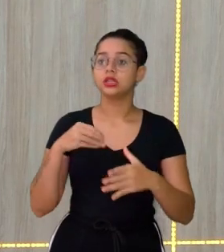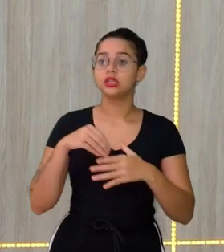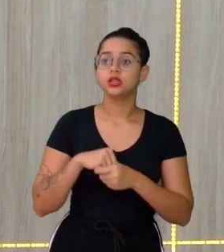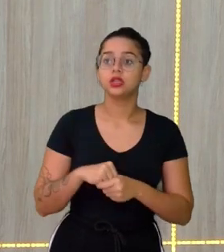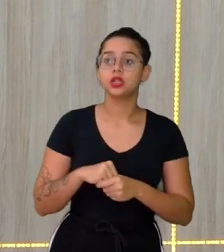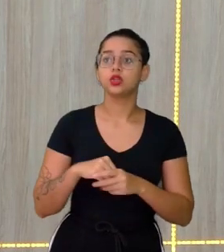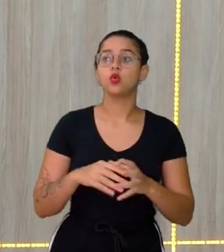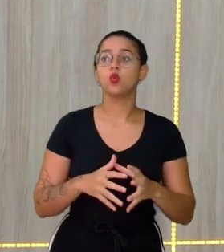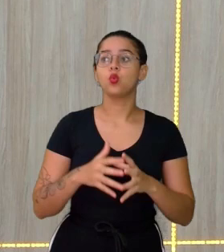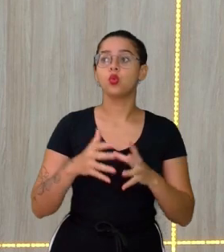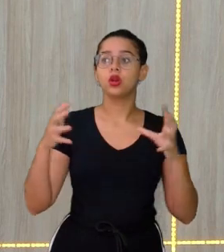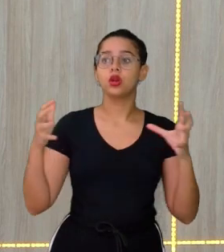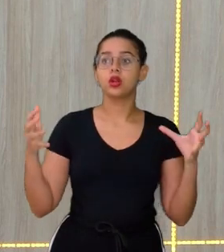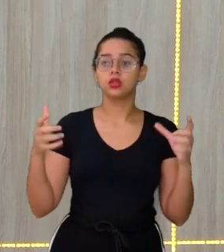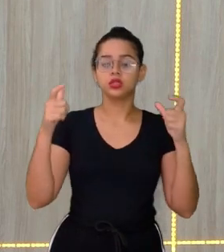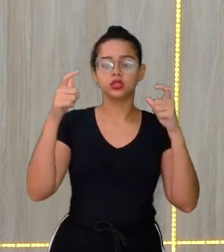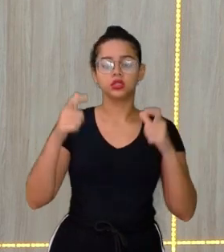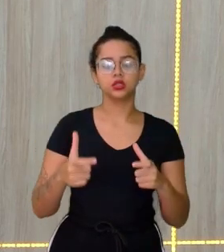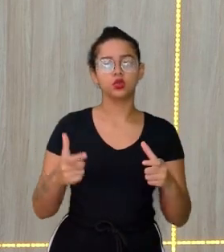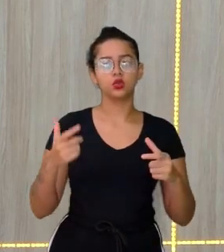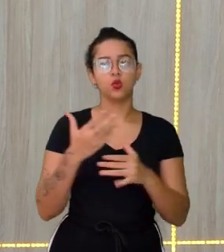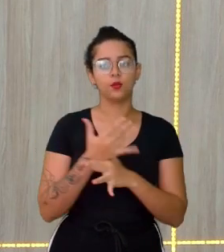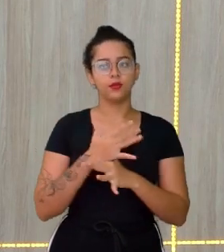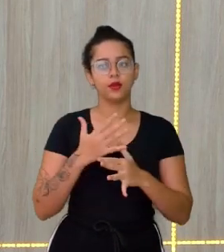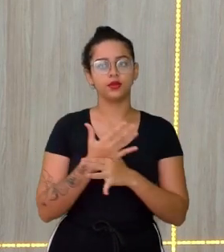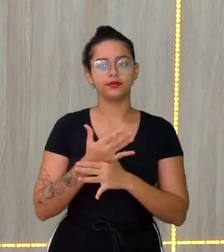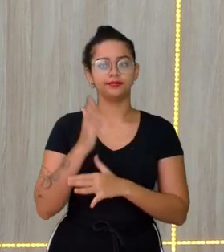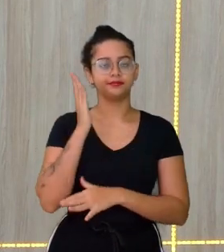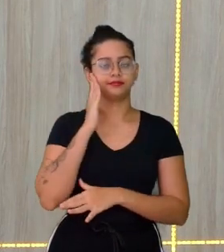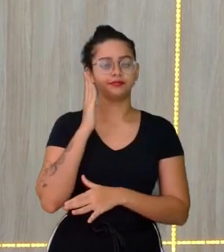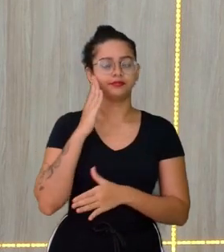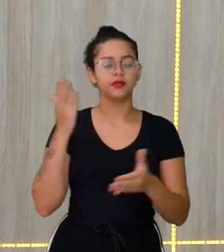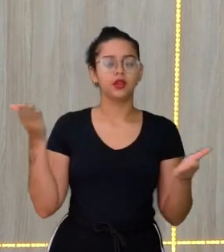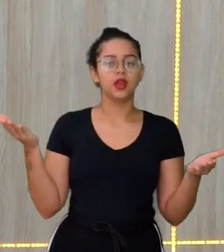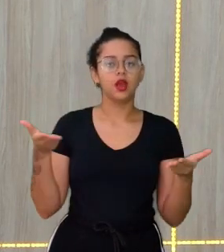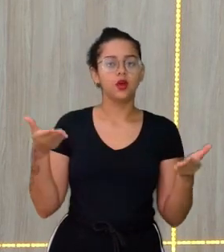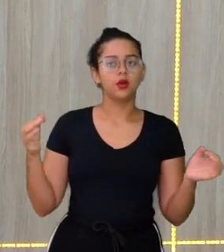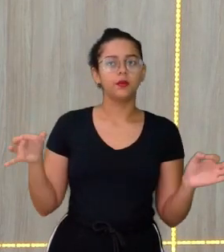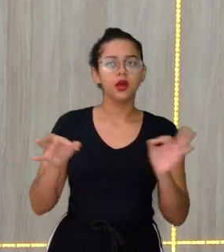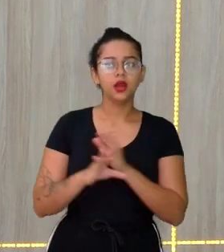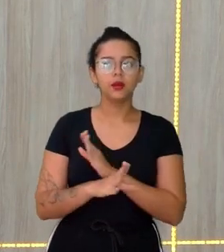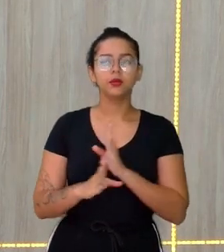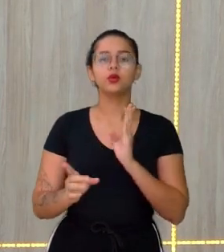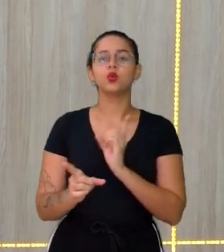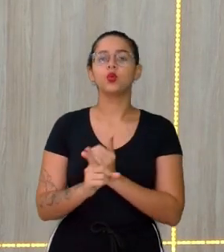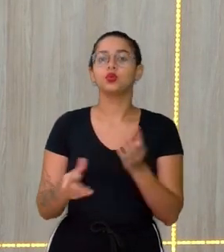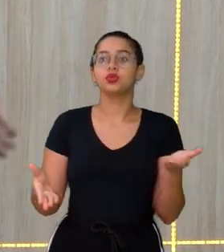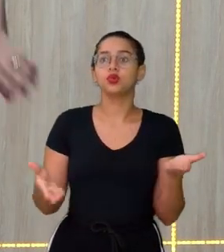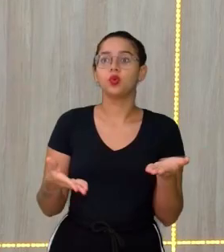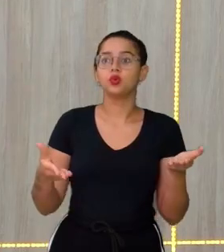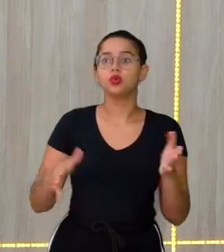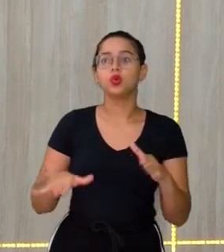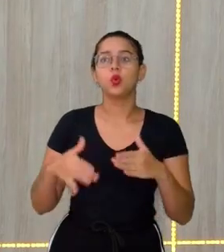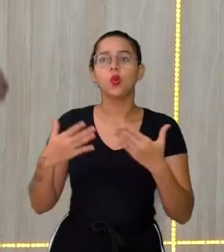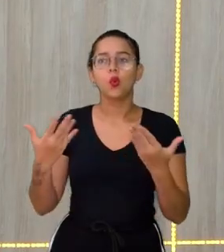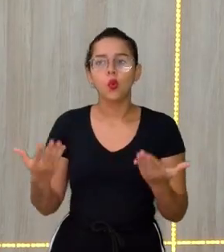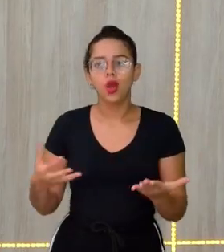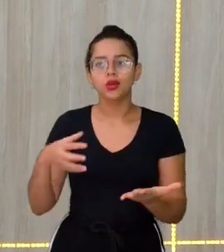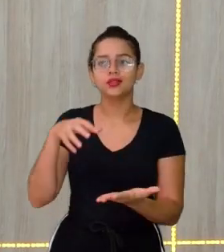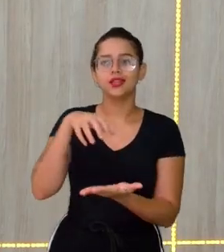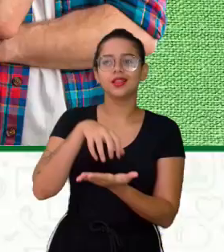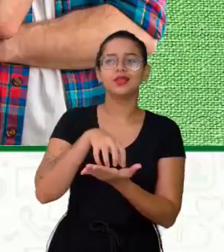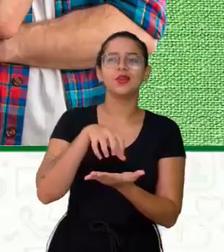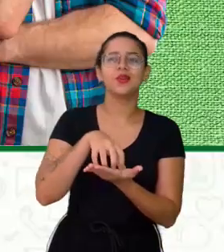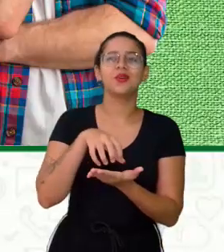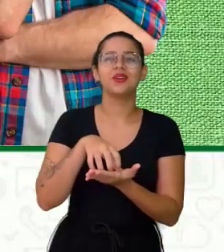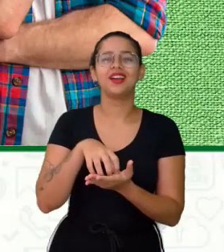um grande Centro Urbano Beleza? Para encerrar Aqui o nosso encontro De hoje Qual O